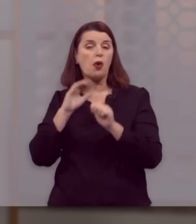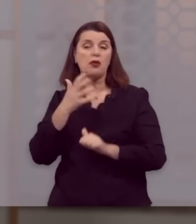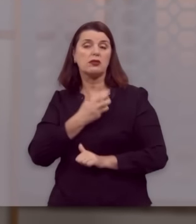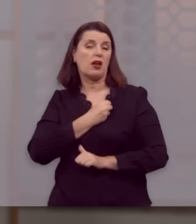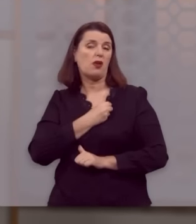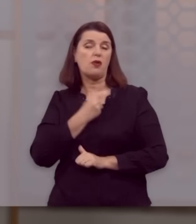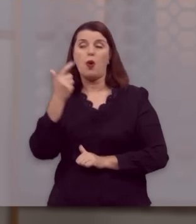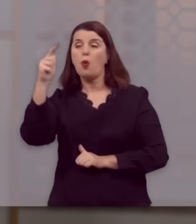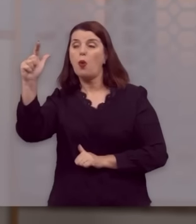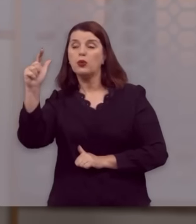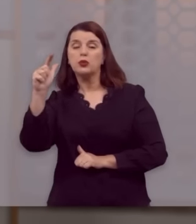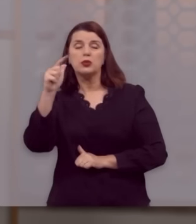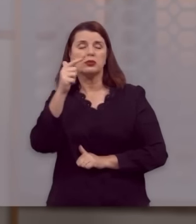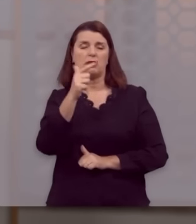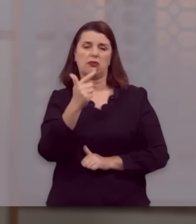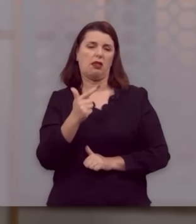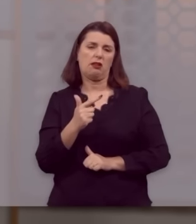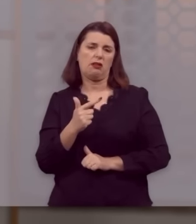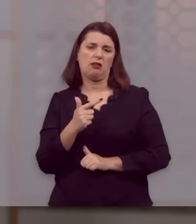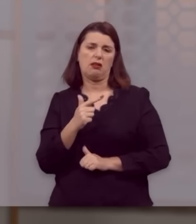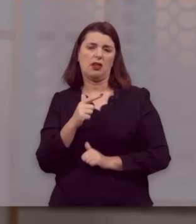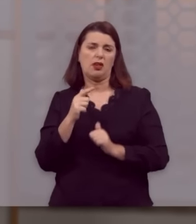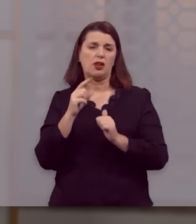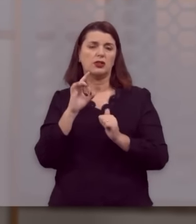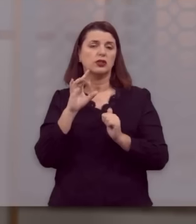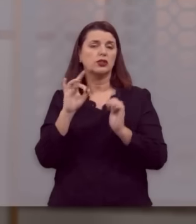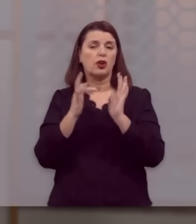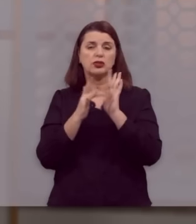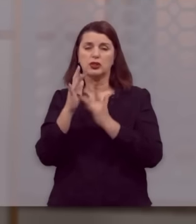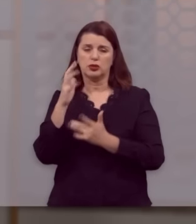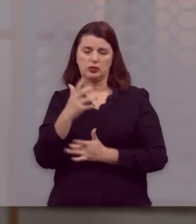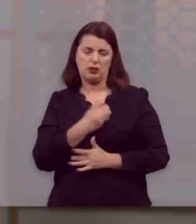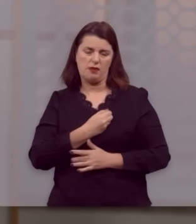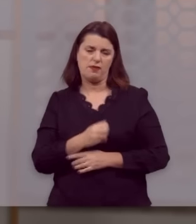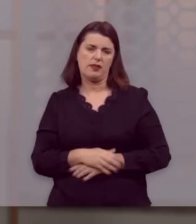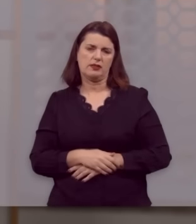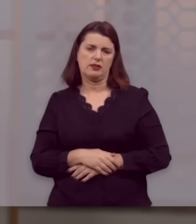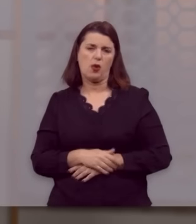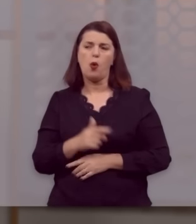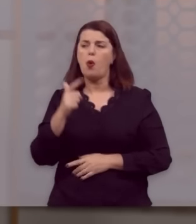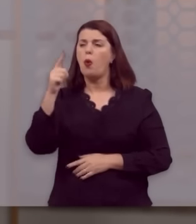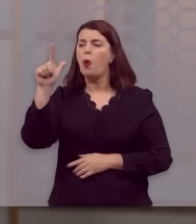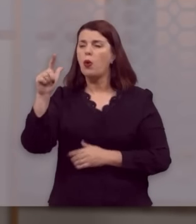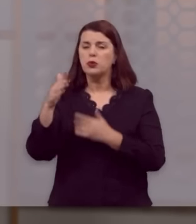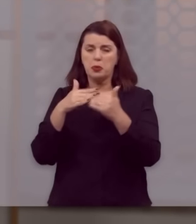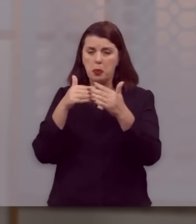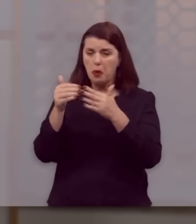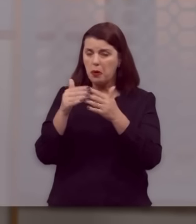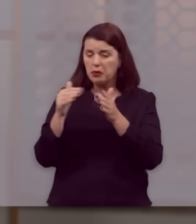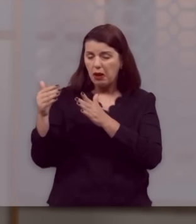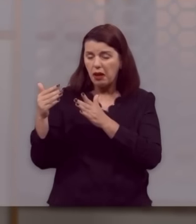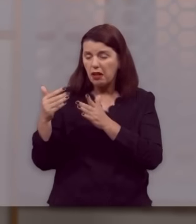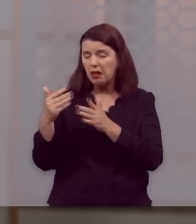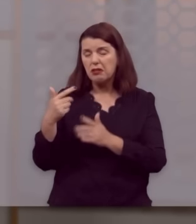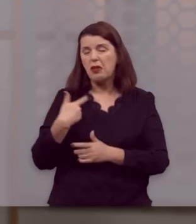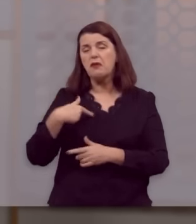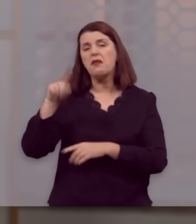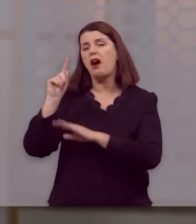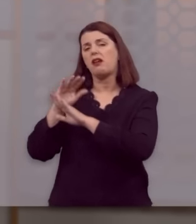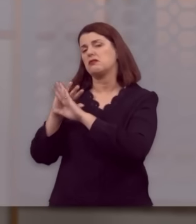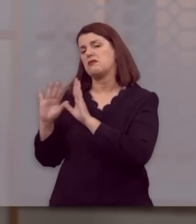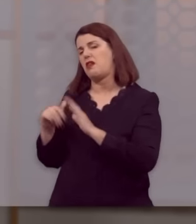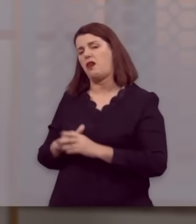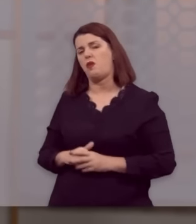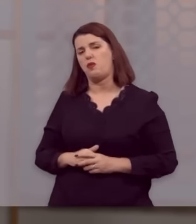há outro. Não há outro. Só Jesus salva. Qualquer outro caminho não vai levar você ao céu.